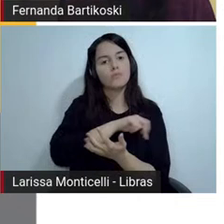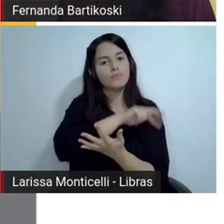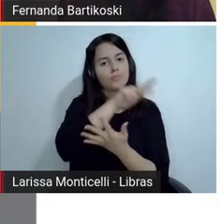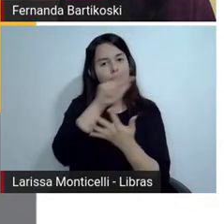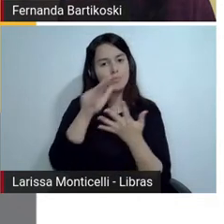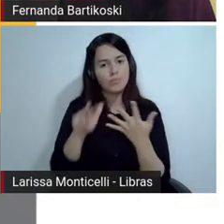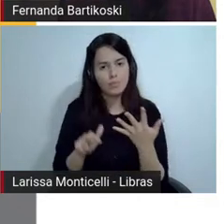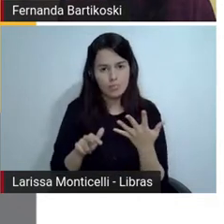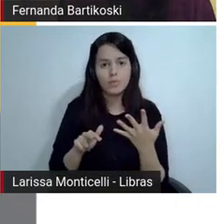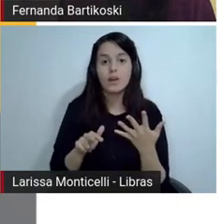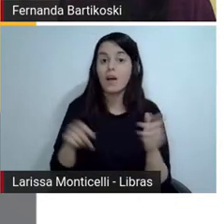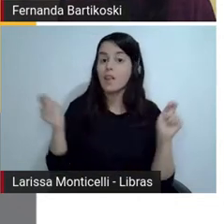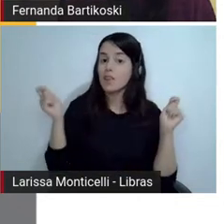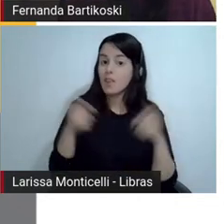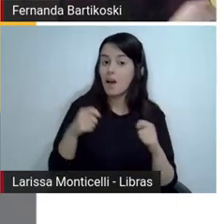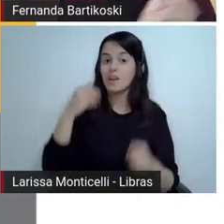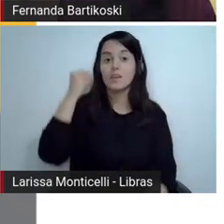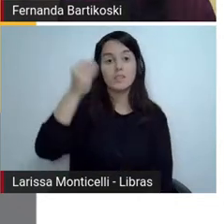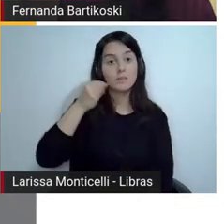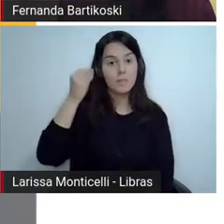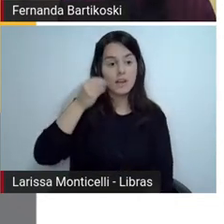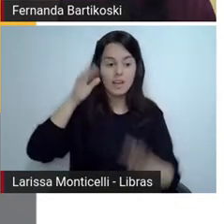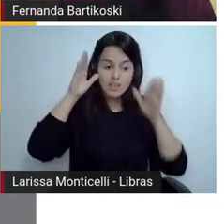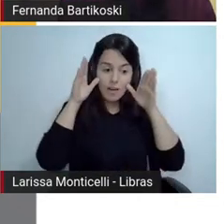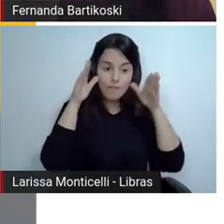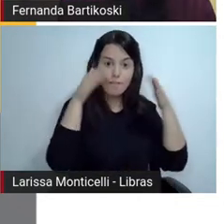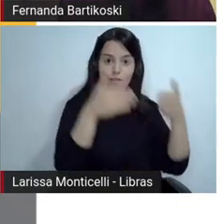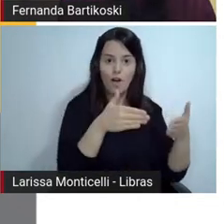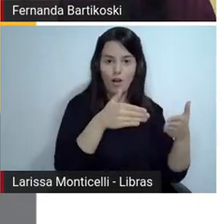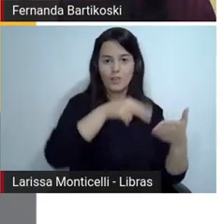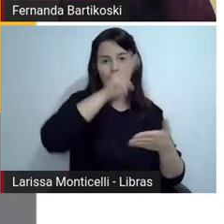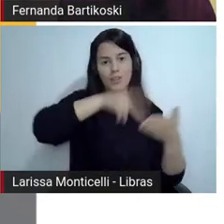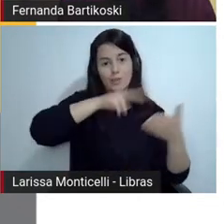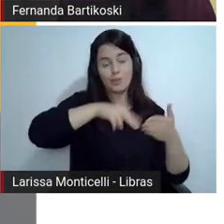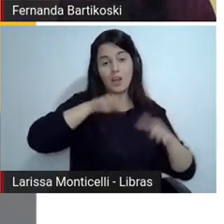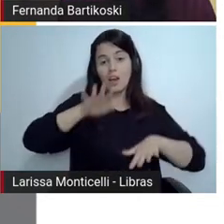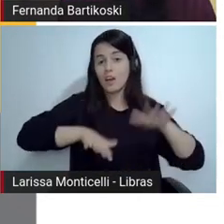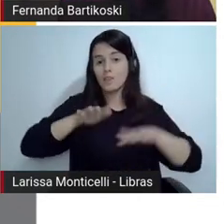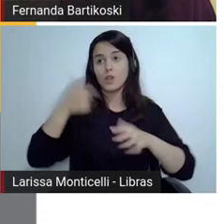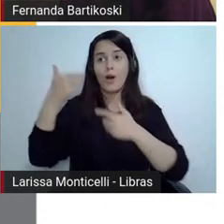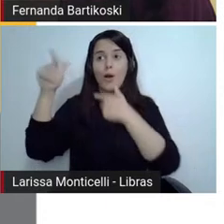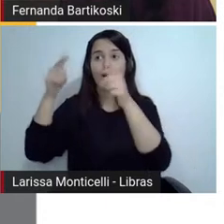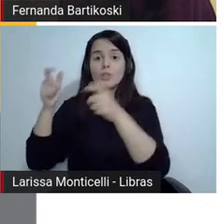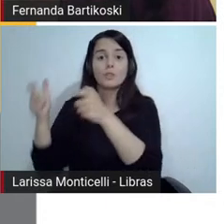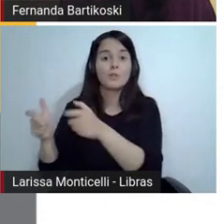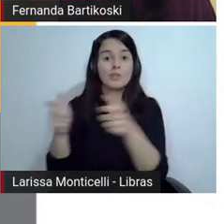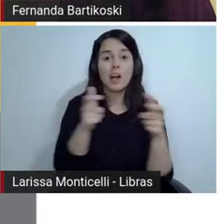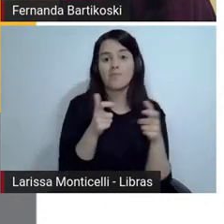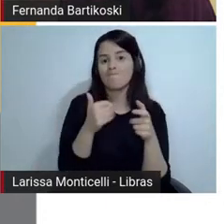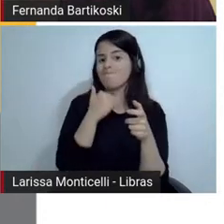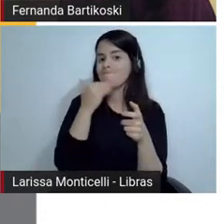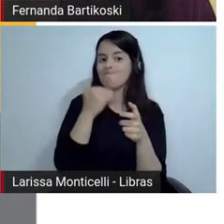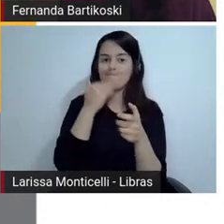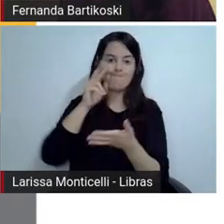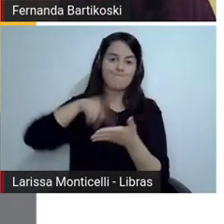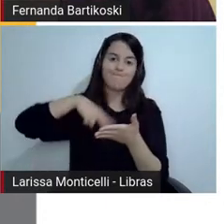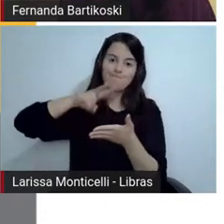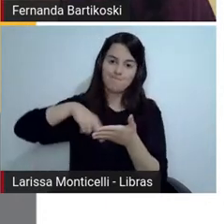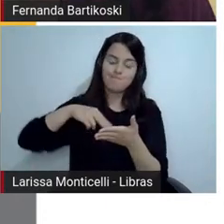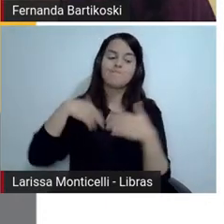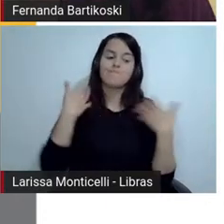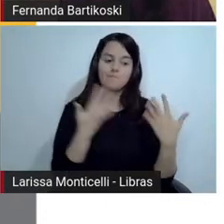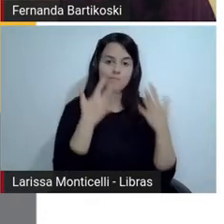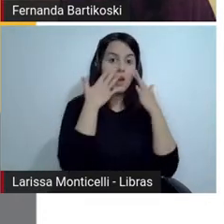trabalho, né? Já que em outras esferas nem sempre isso é desenvolvido. Os